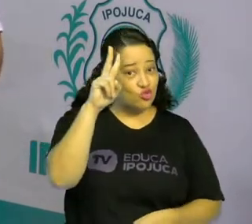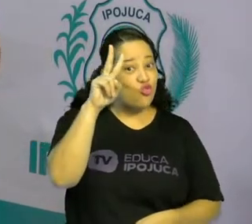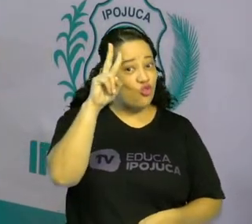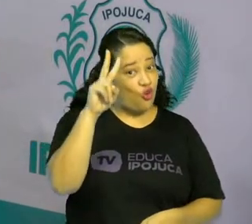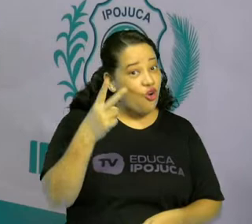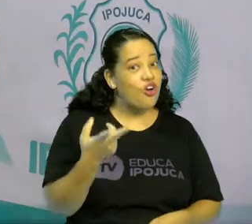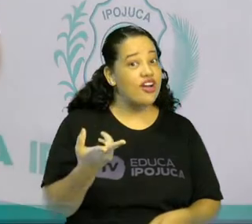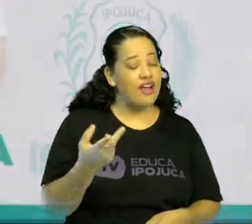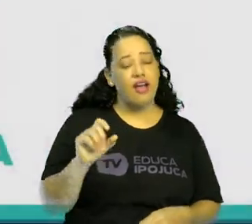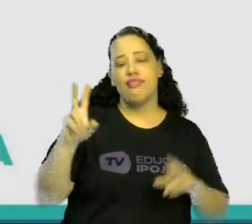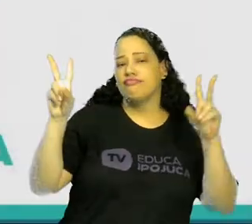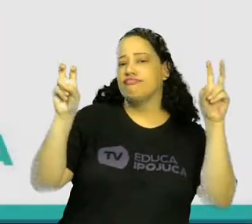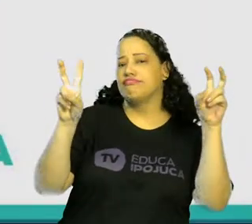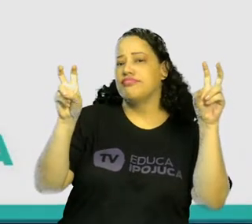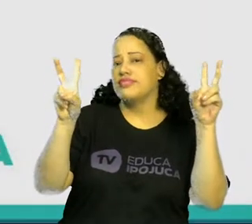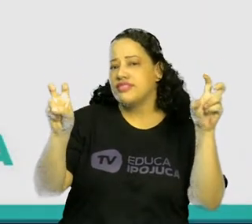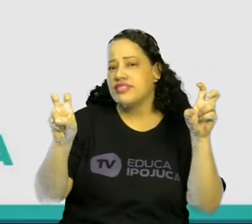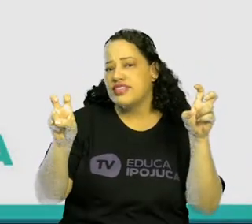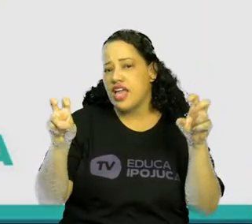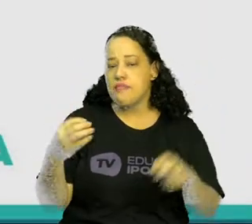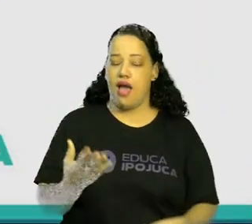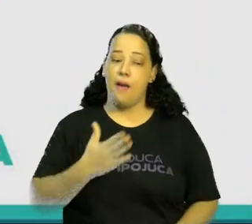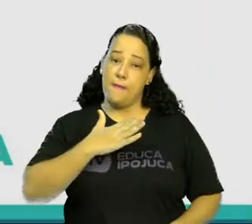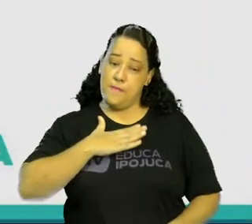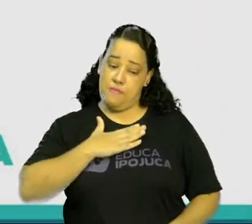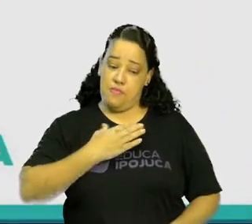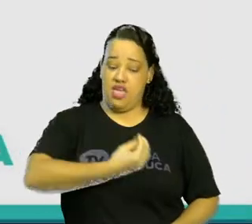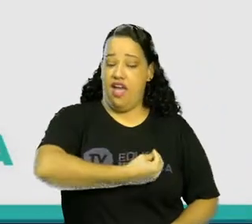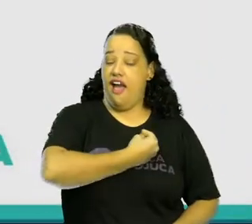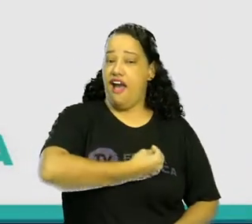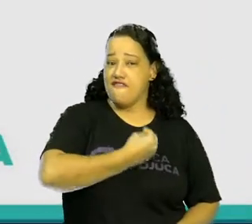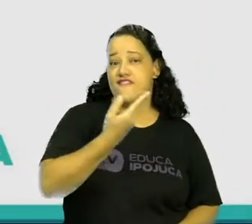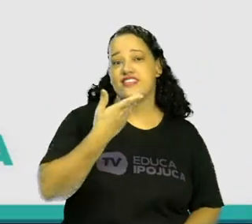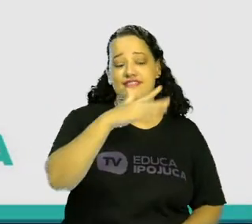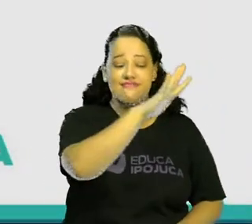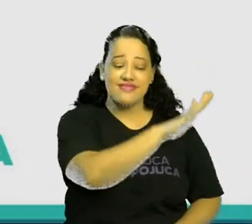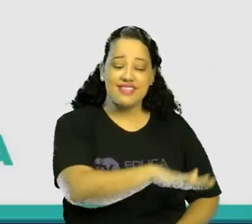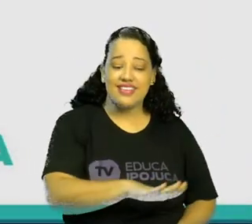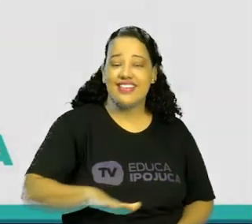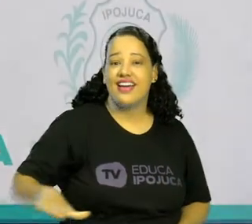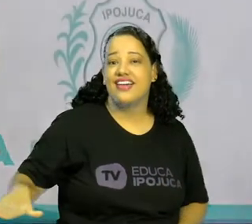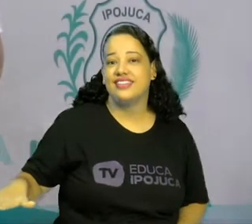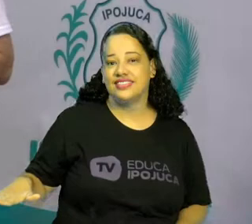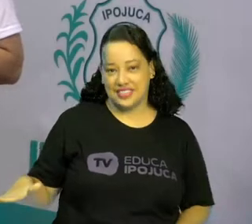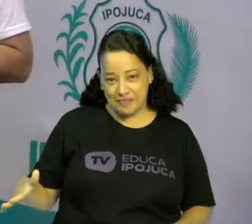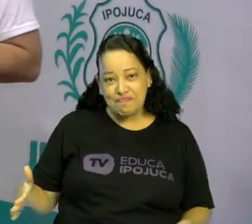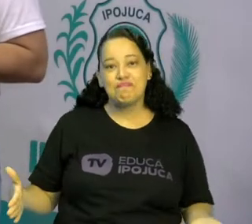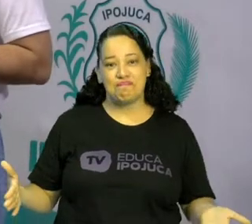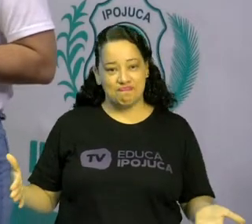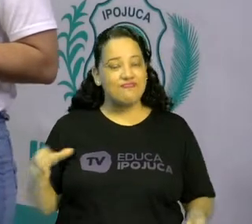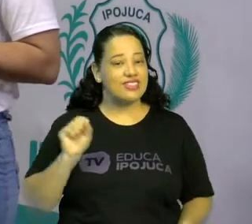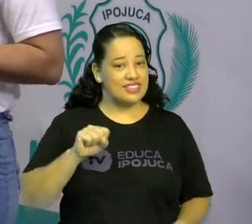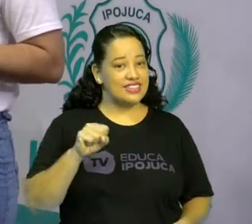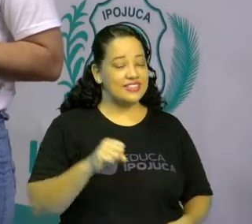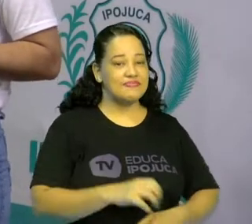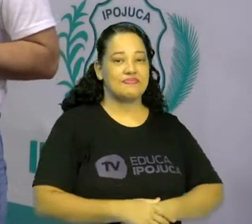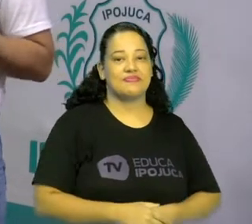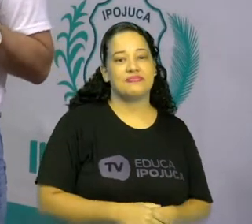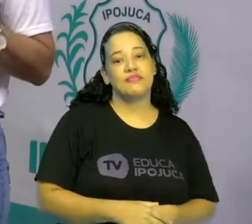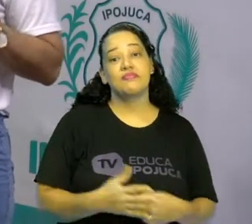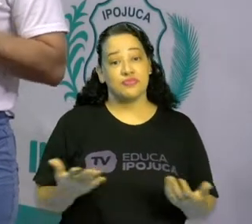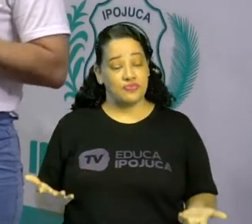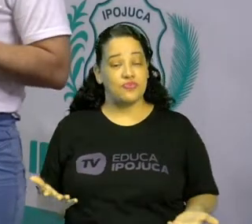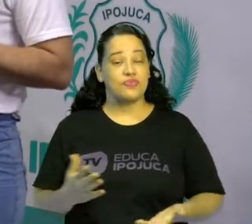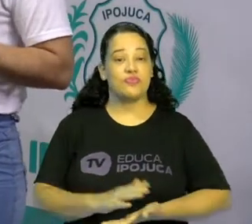iremos falar sobre minha vida de criança. Isso mesmo! Bom,